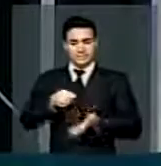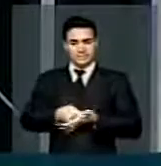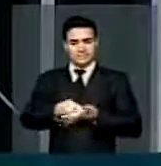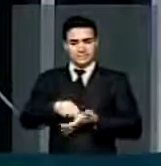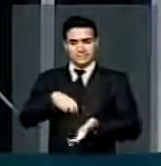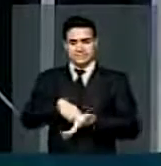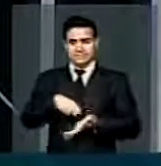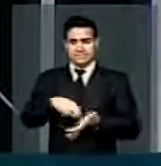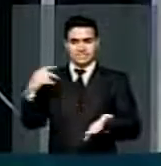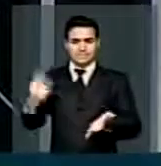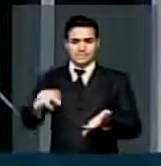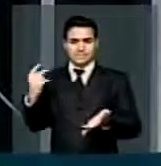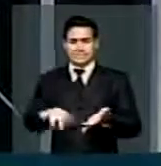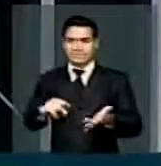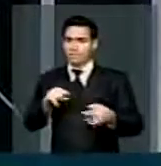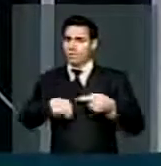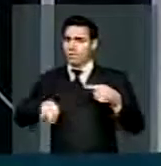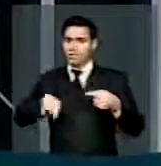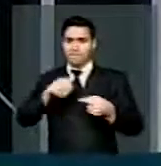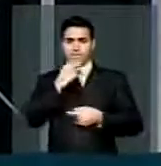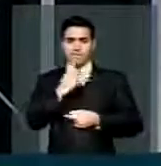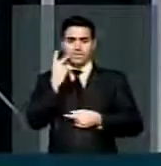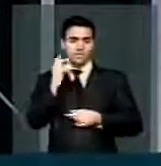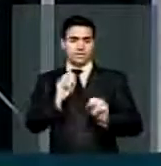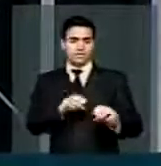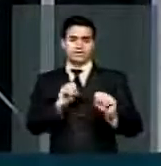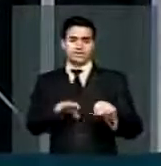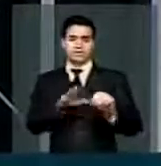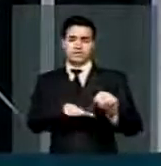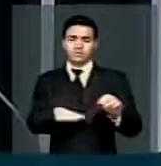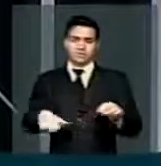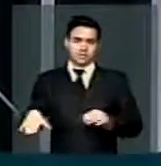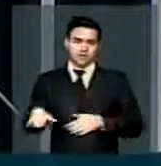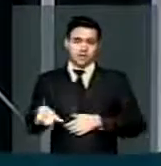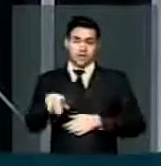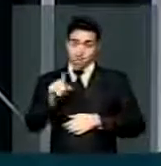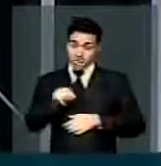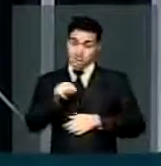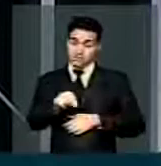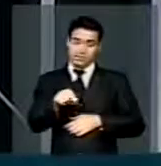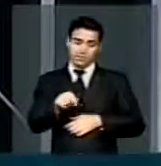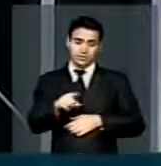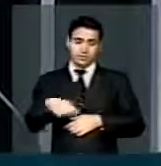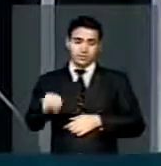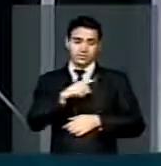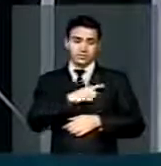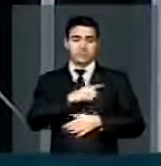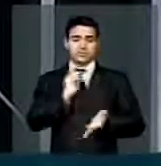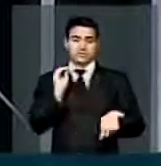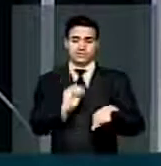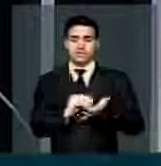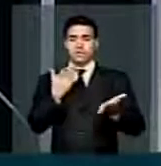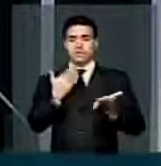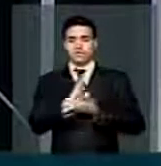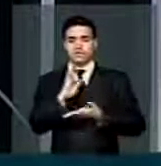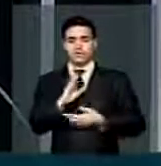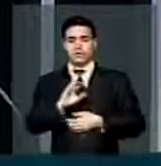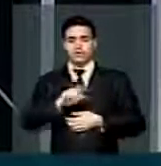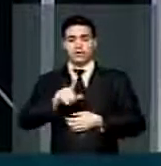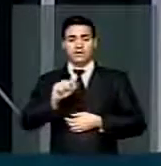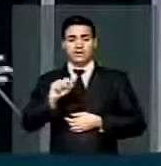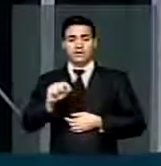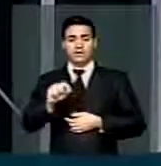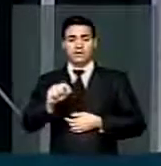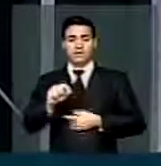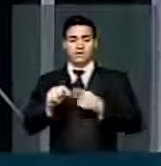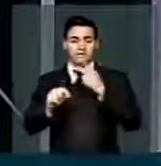daquilo que não é salutar para a educação de uma criança. É isso que nós votamos ontem. Não é a